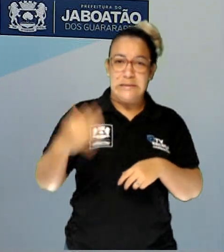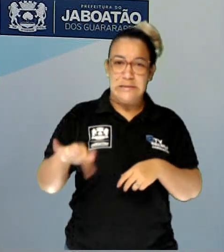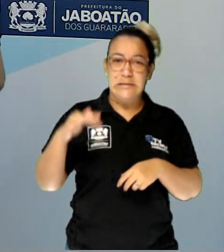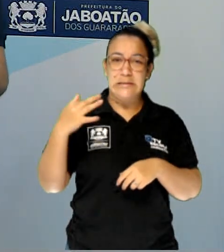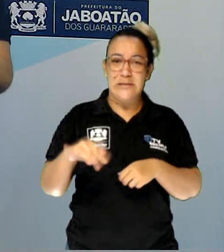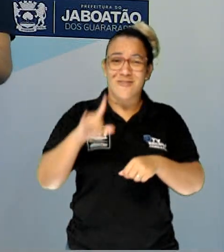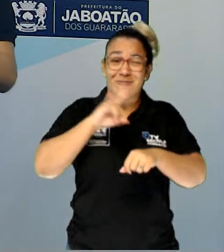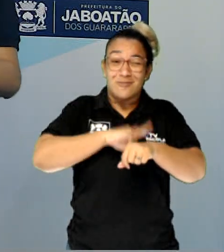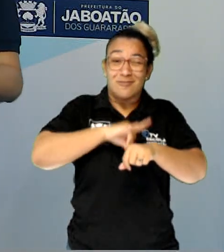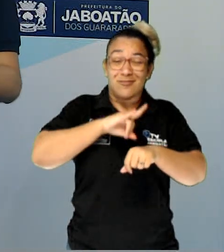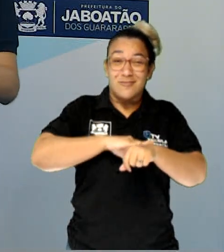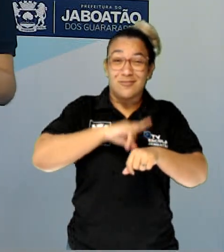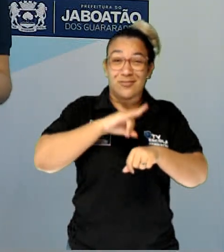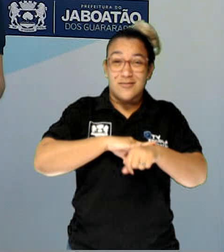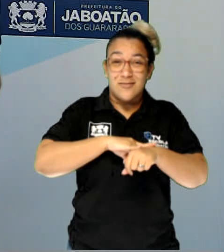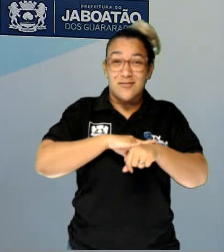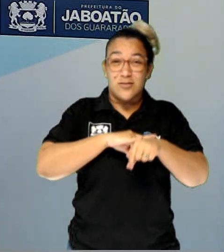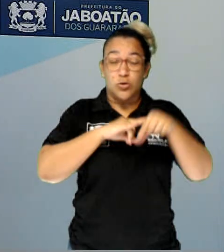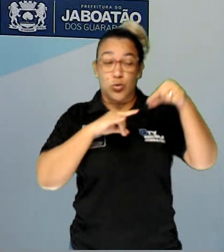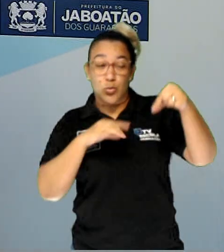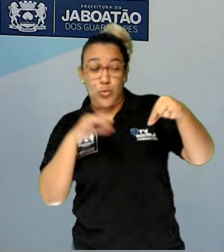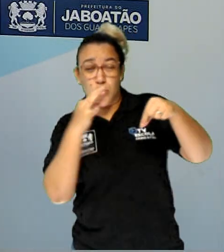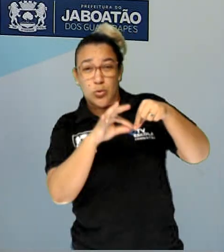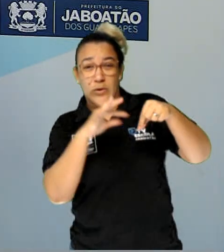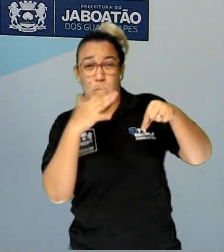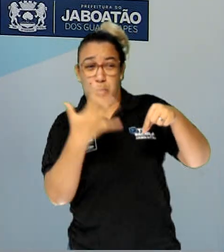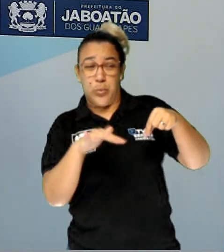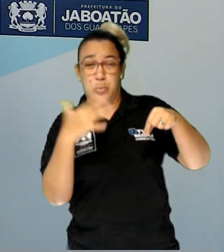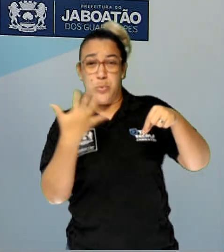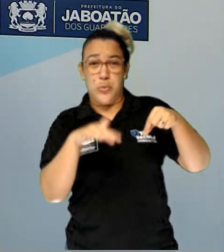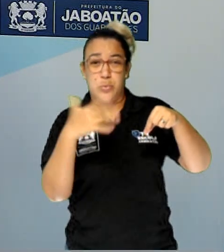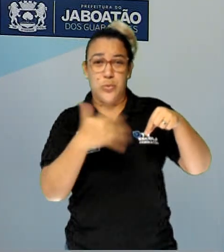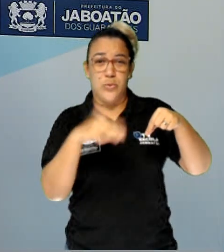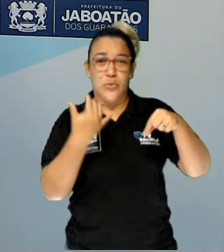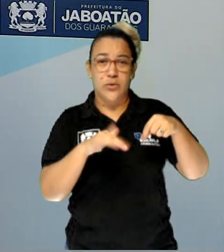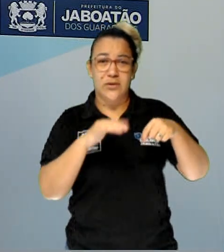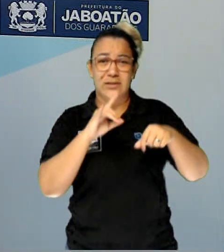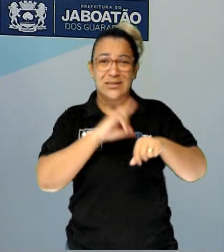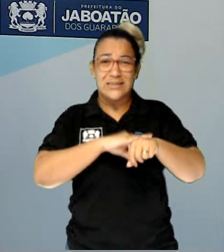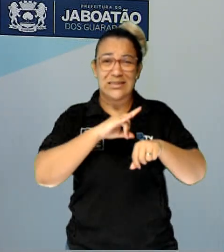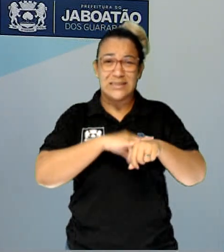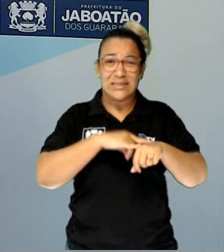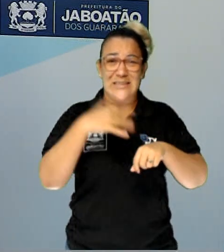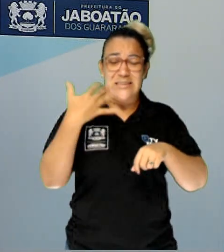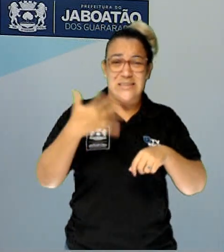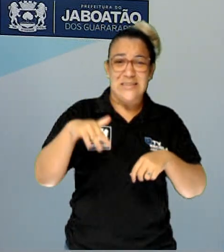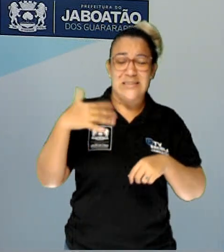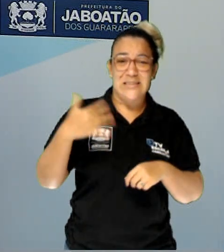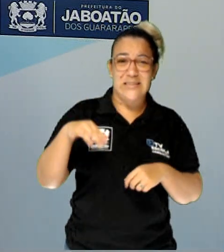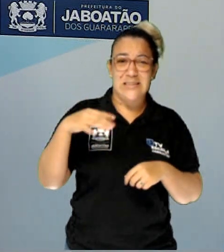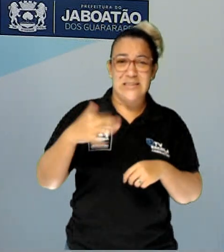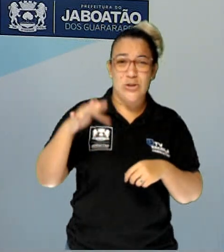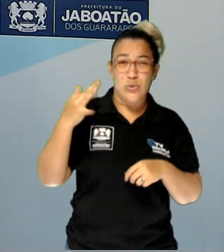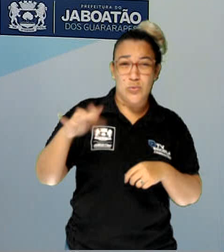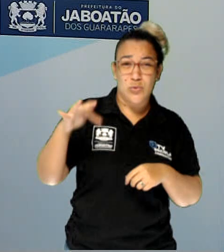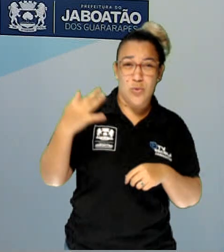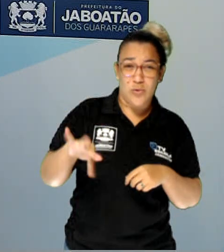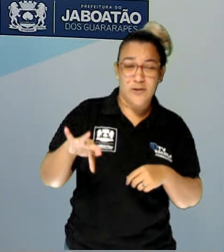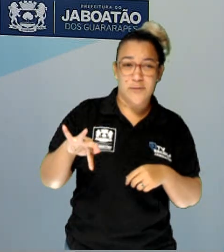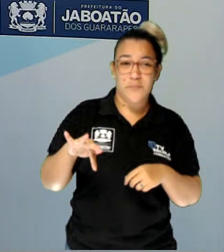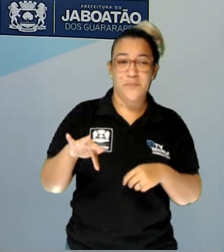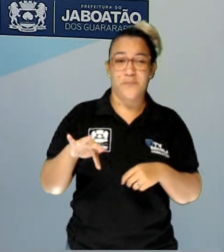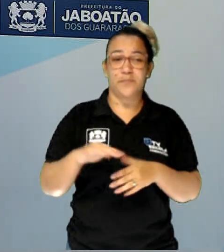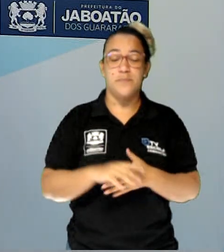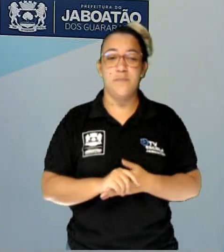urinar, a pessoa sente esse desconforto, né, essa sensação de queimação durante o ato de urinar.